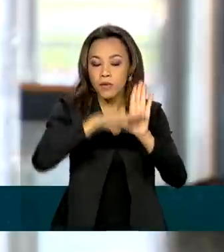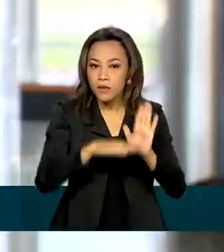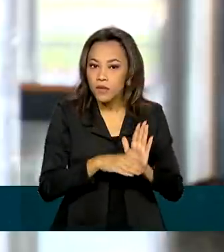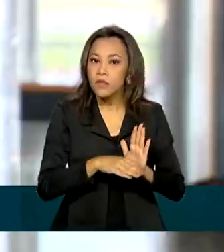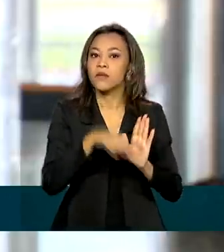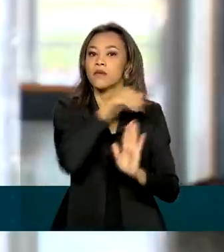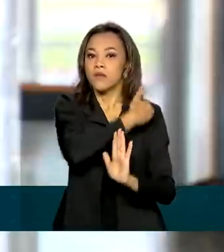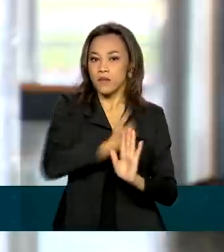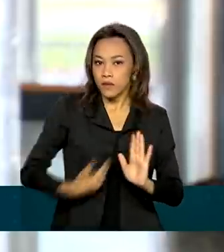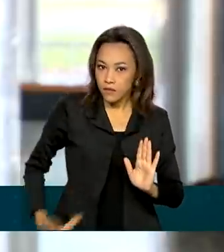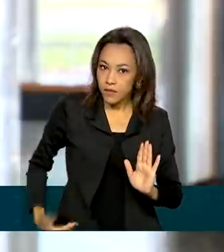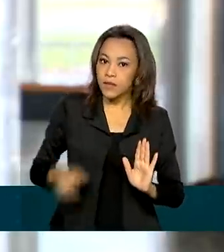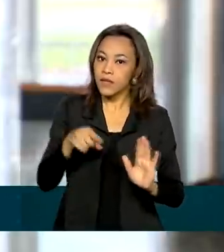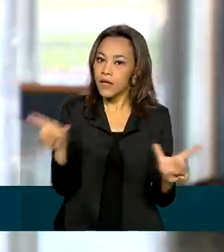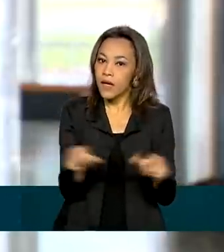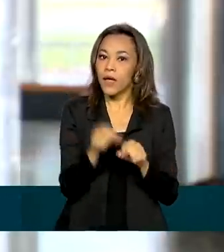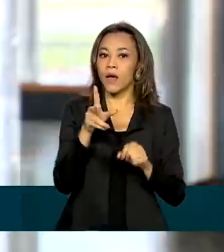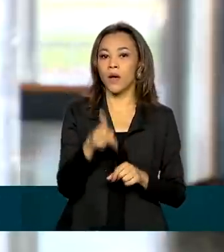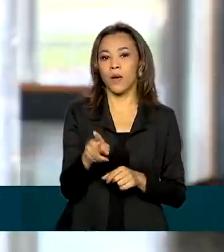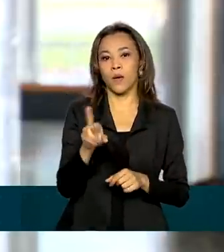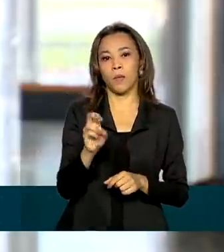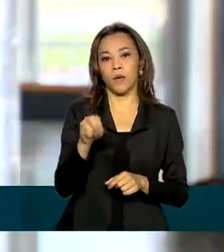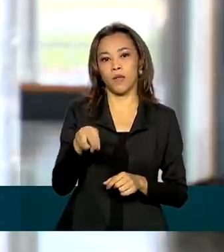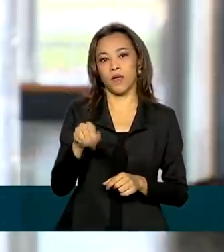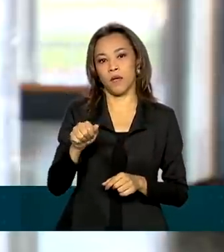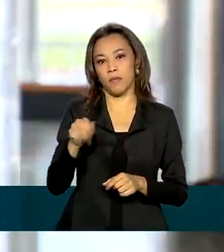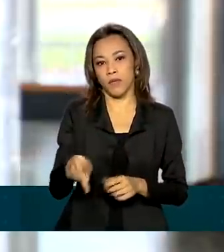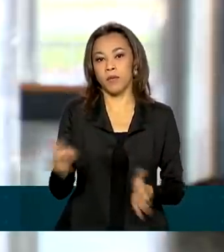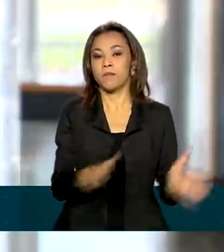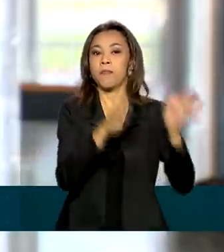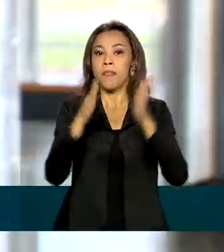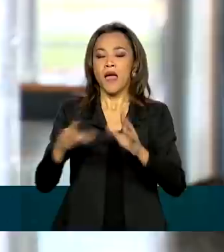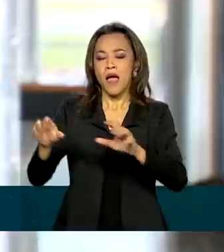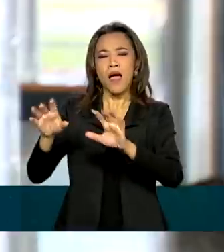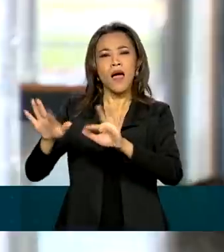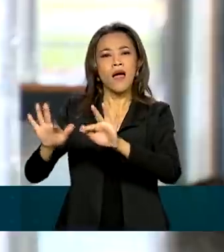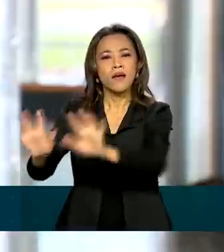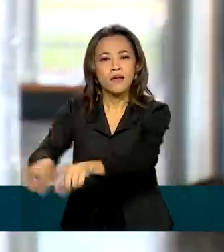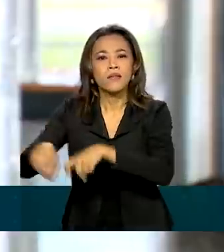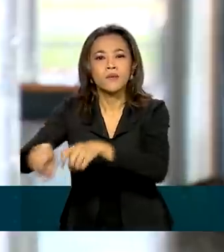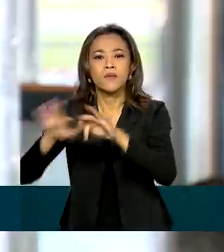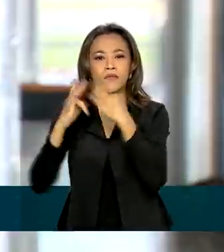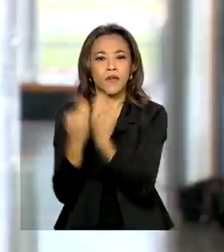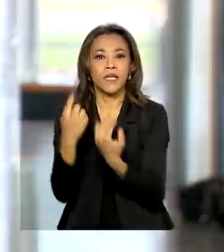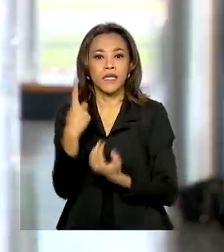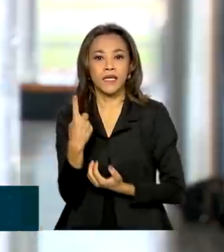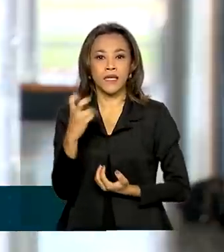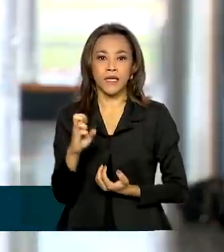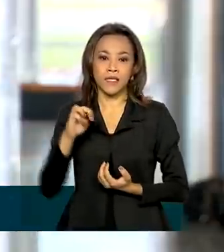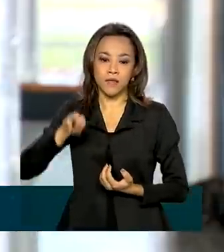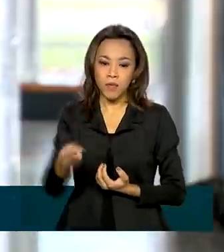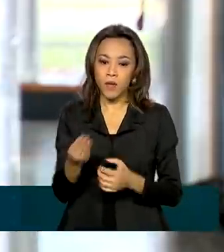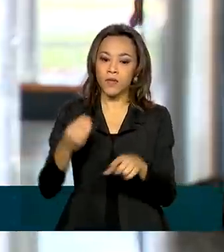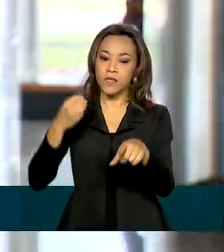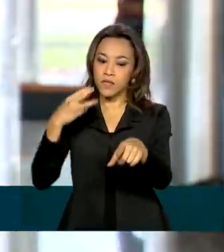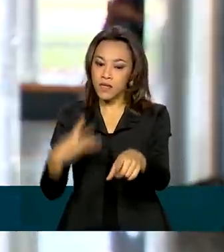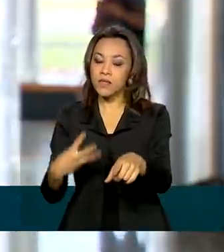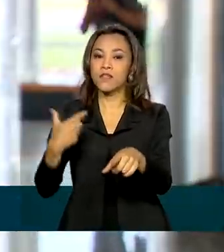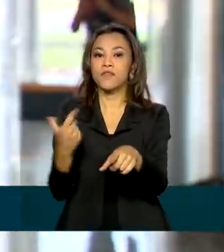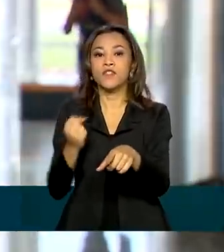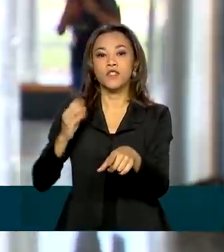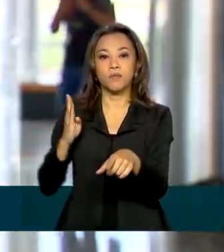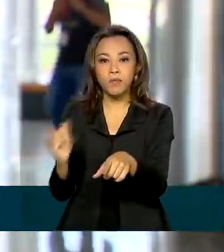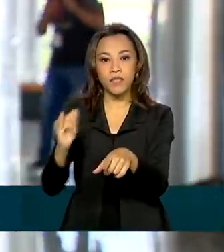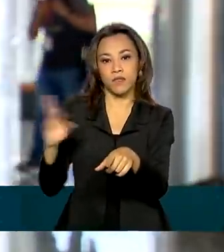ao Médio Produtor, o Pronamp. Já os agricultores familiares financiaram 15 bilhões 320 milhões de reais